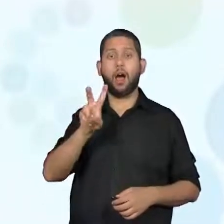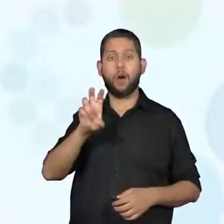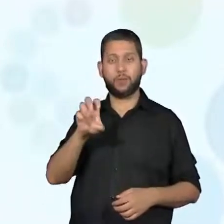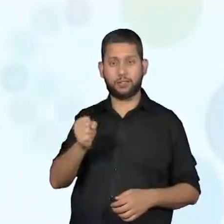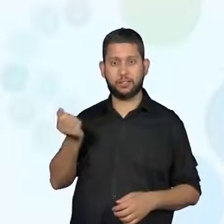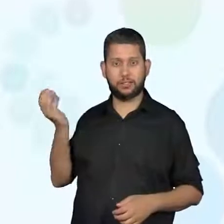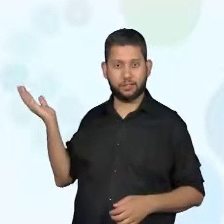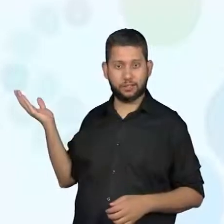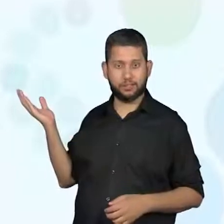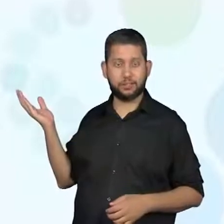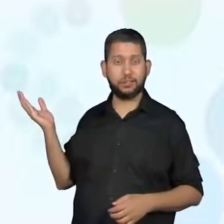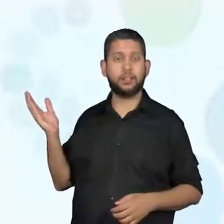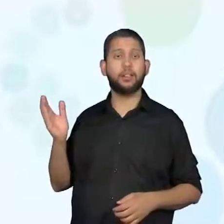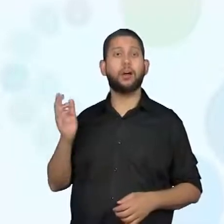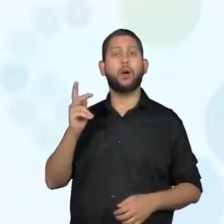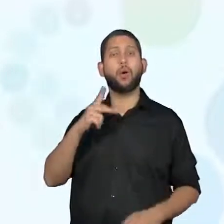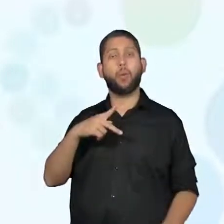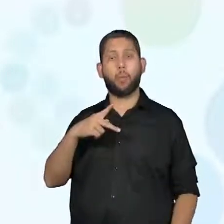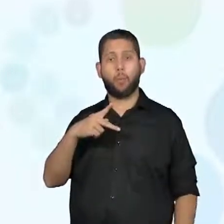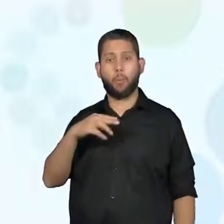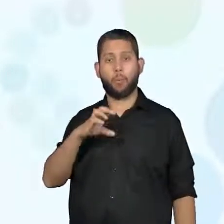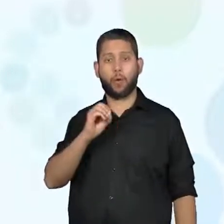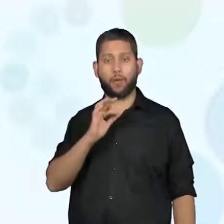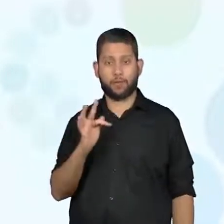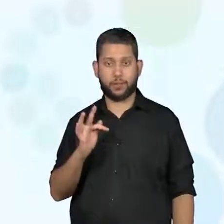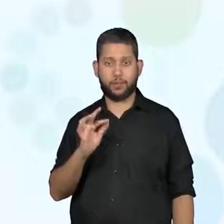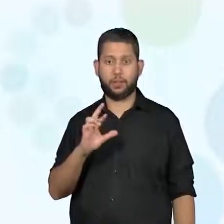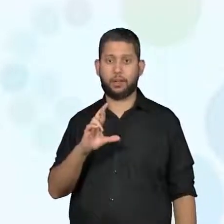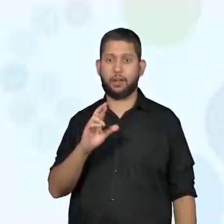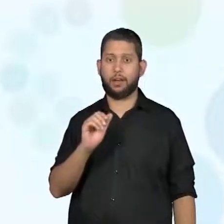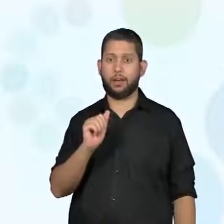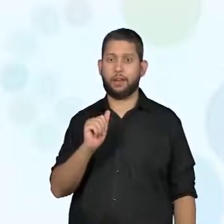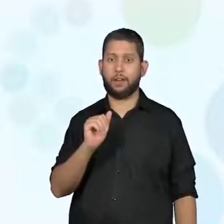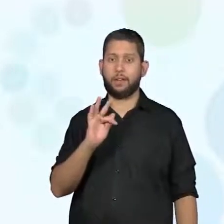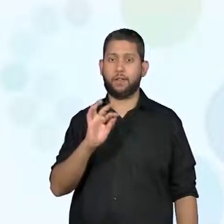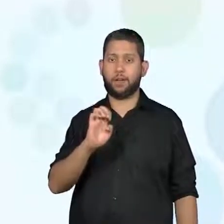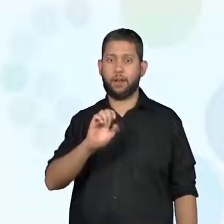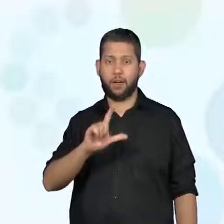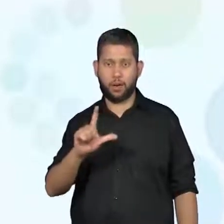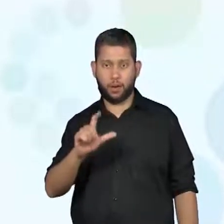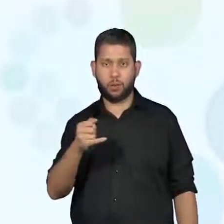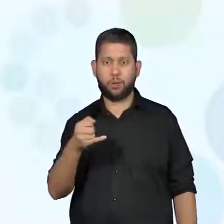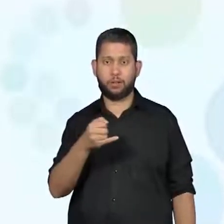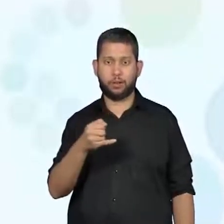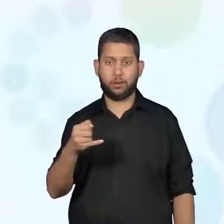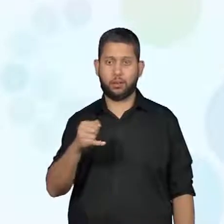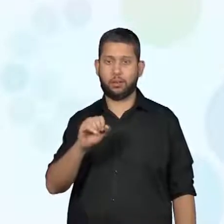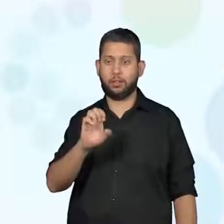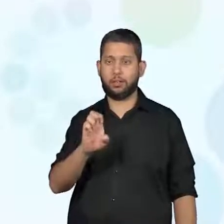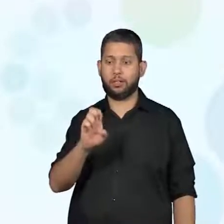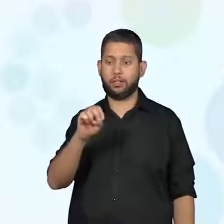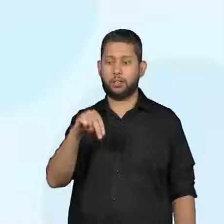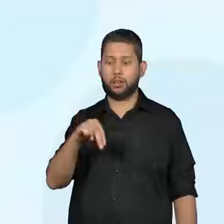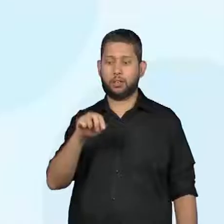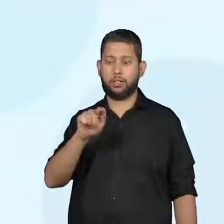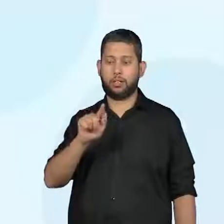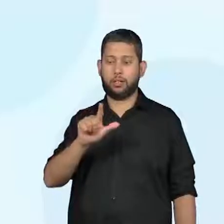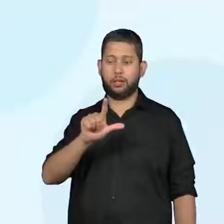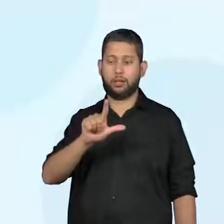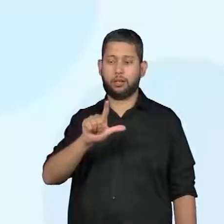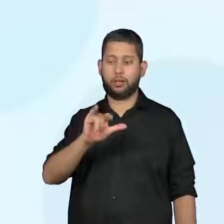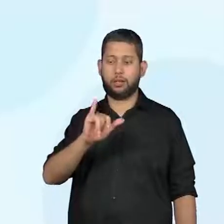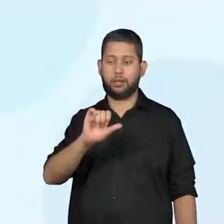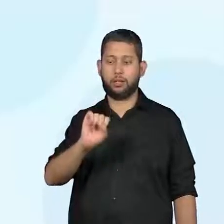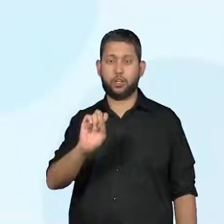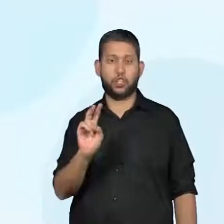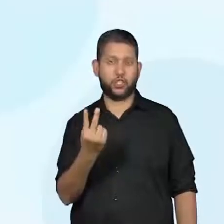Arroba ProfRafael, underline English. Muito bem. Então vamos ver aí as habilidades